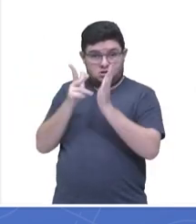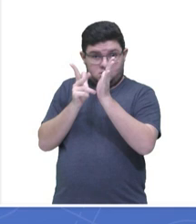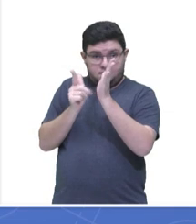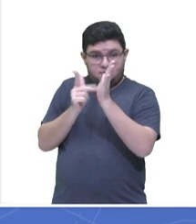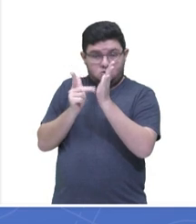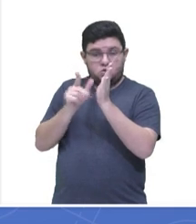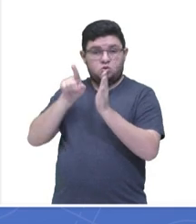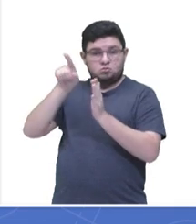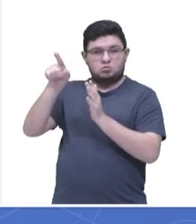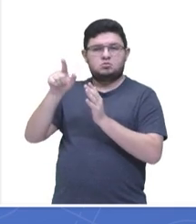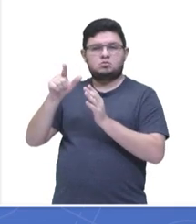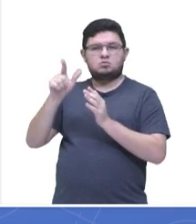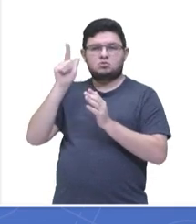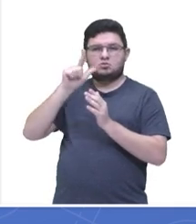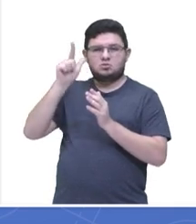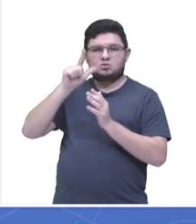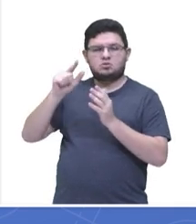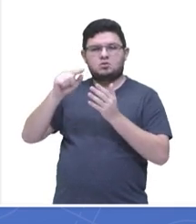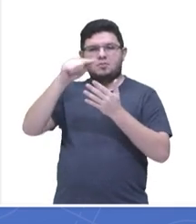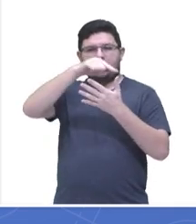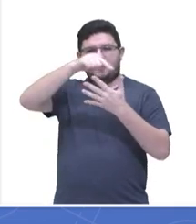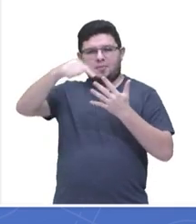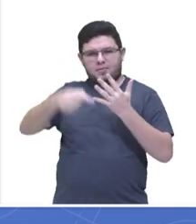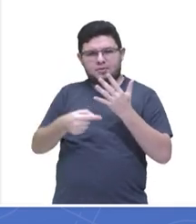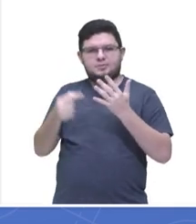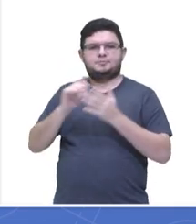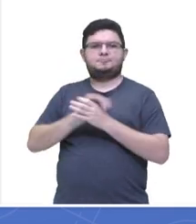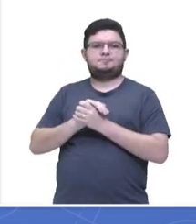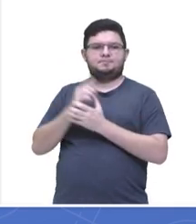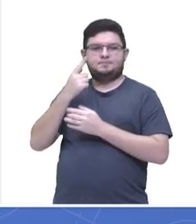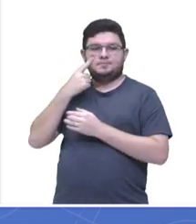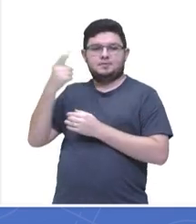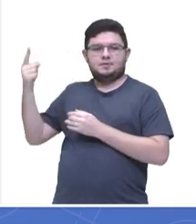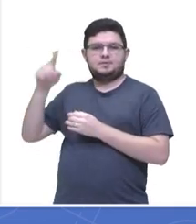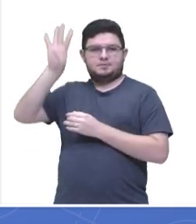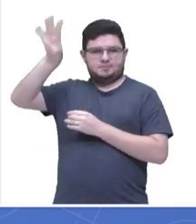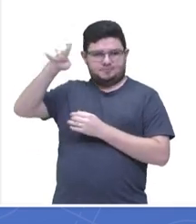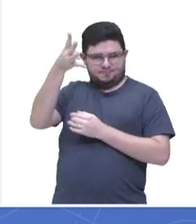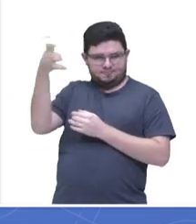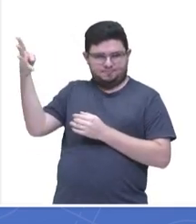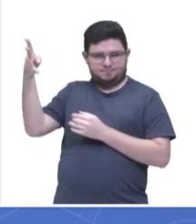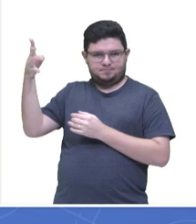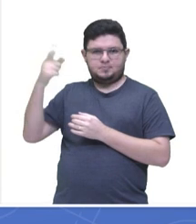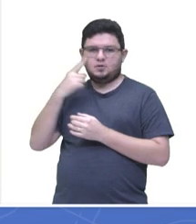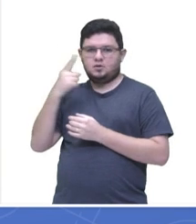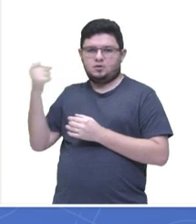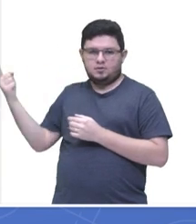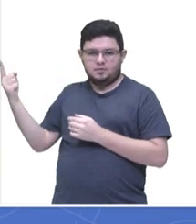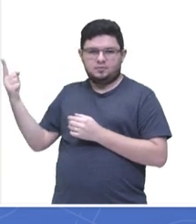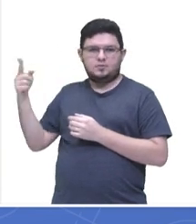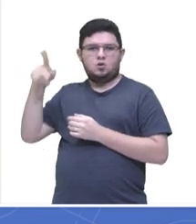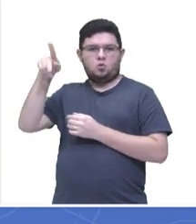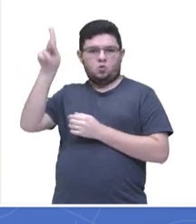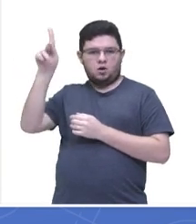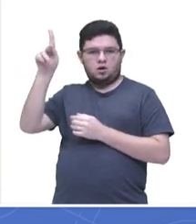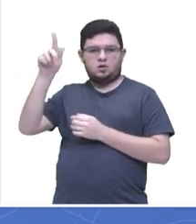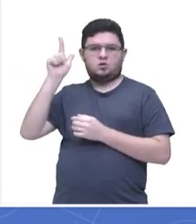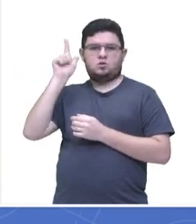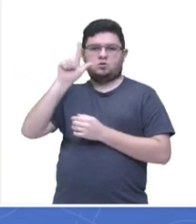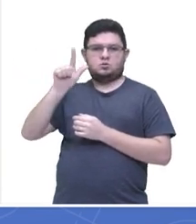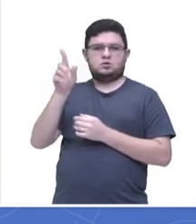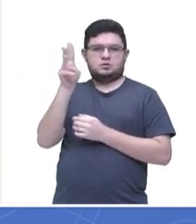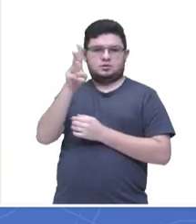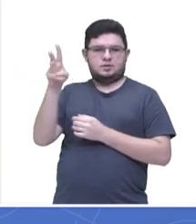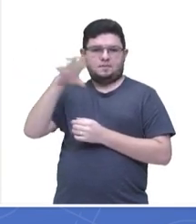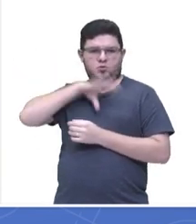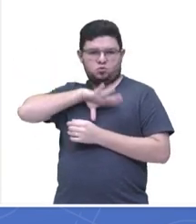pelos cinco candidatos. E aí, nós temos a tabela. Então, reparem que o candidato K tirou 33 em